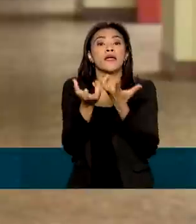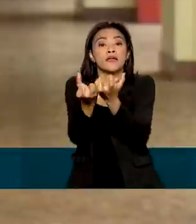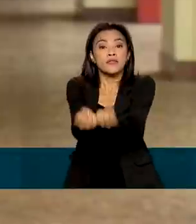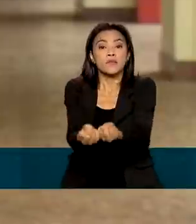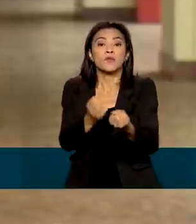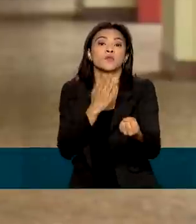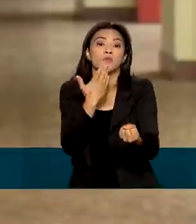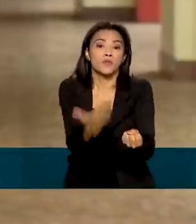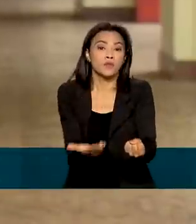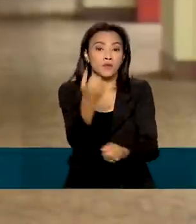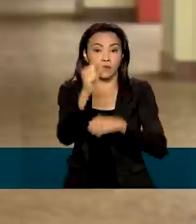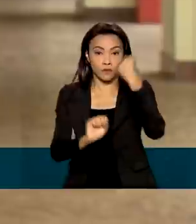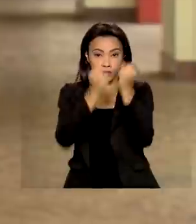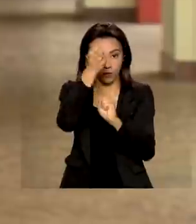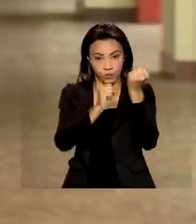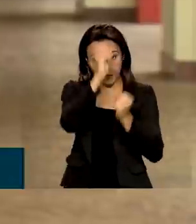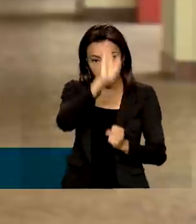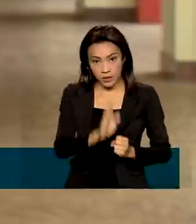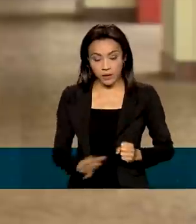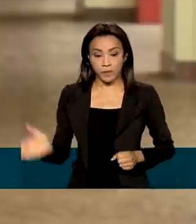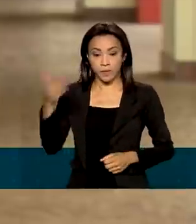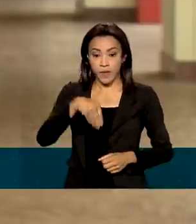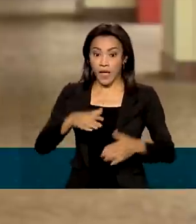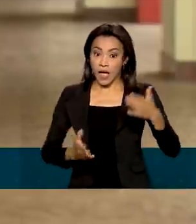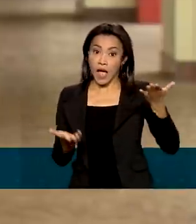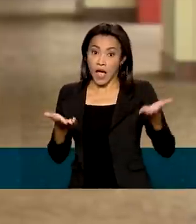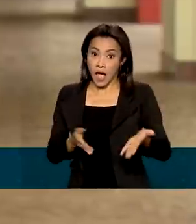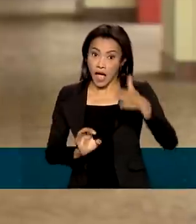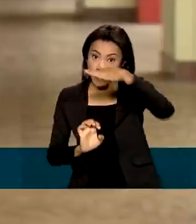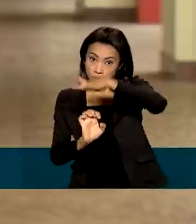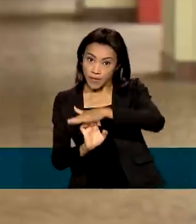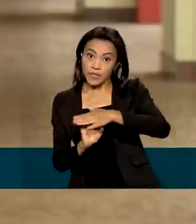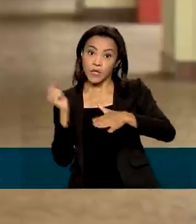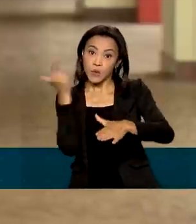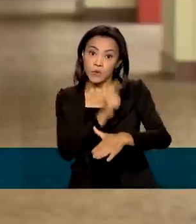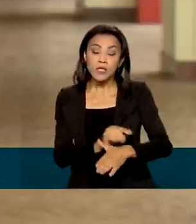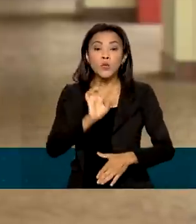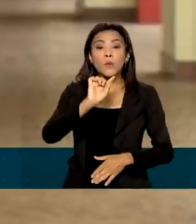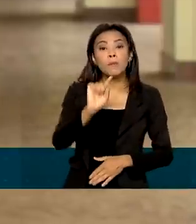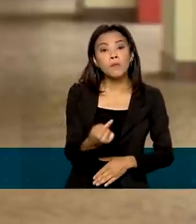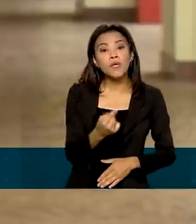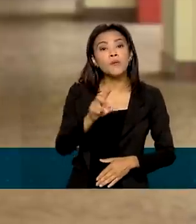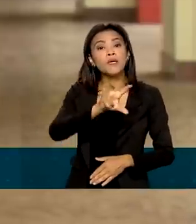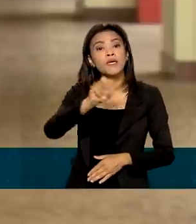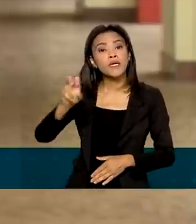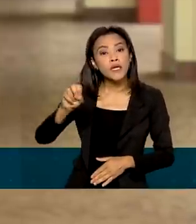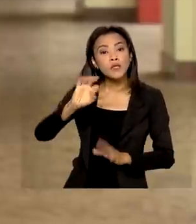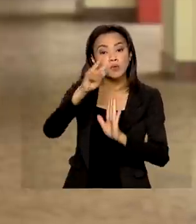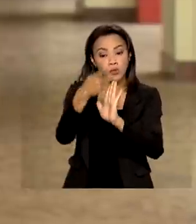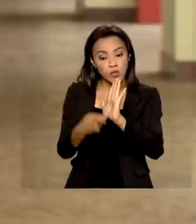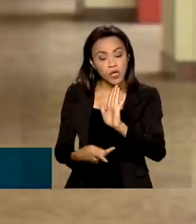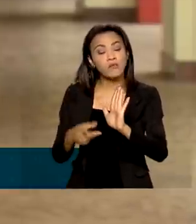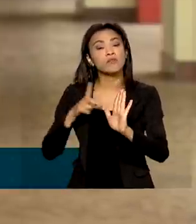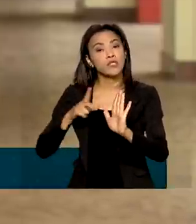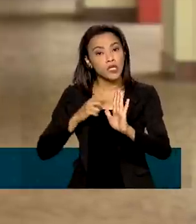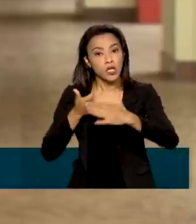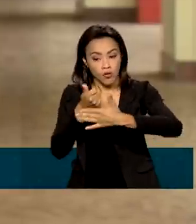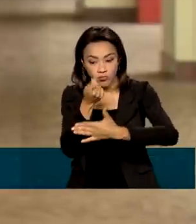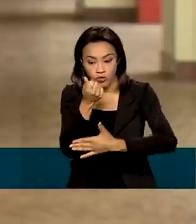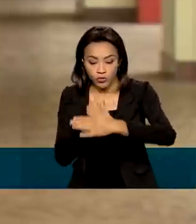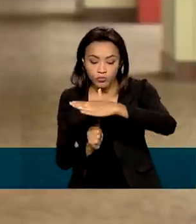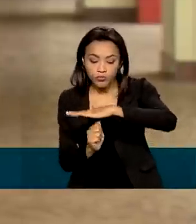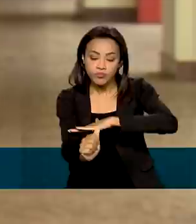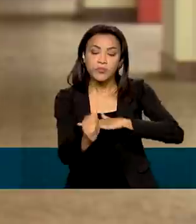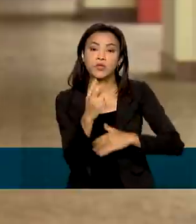Em janeiro agora, a Embrapi atingiu a marca de 1.500 projetos apoiados com investimentos de